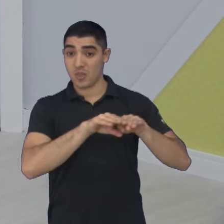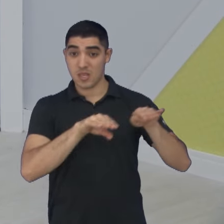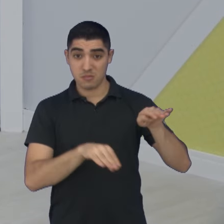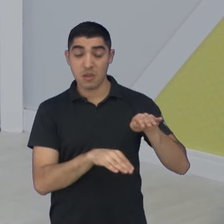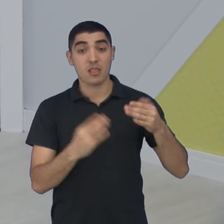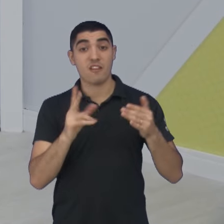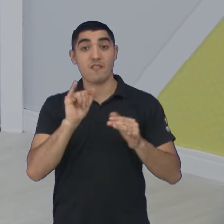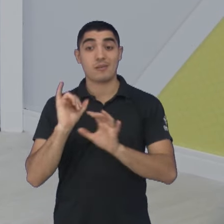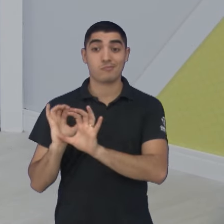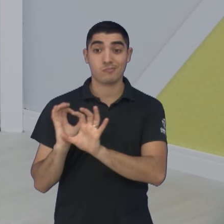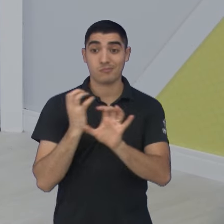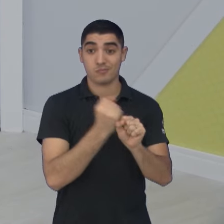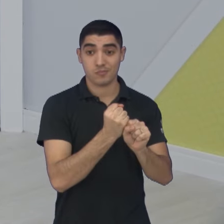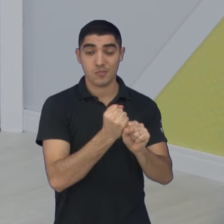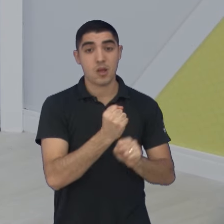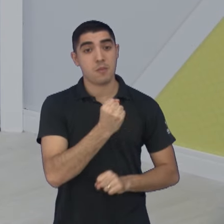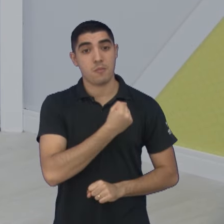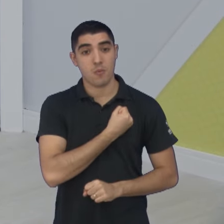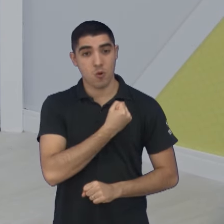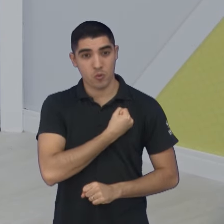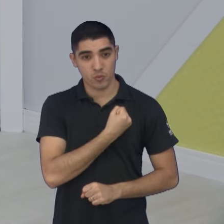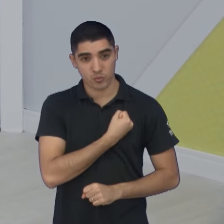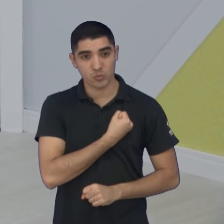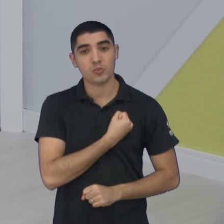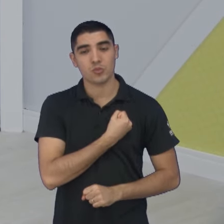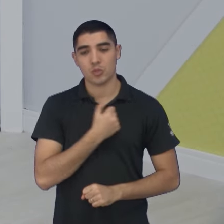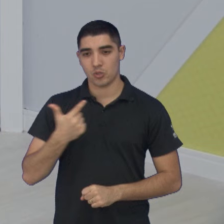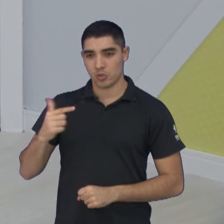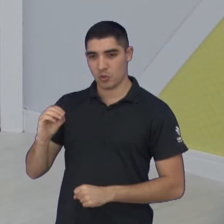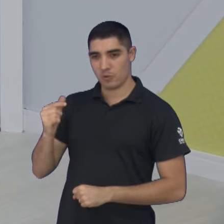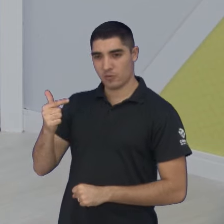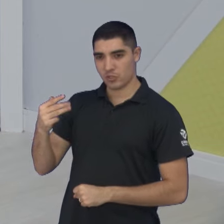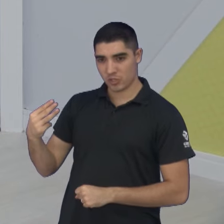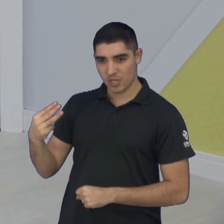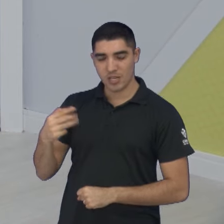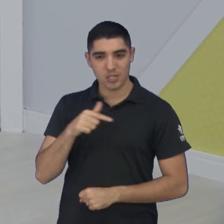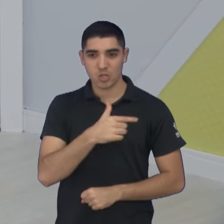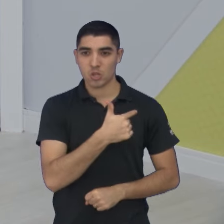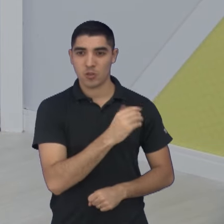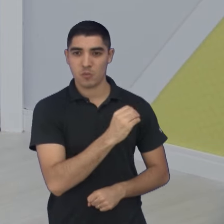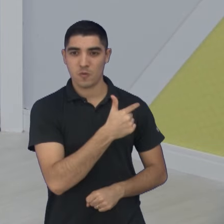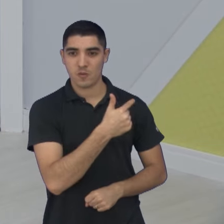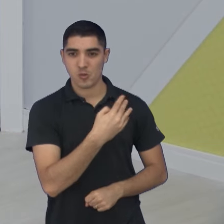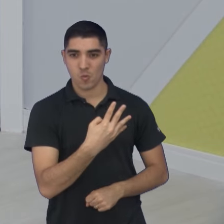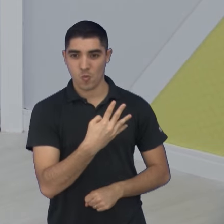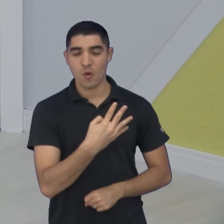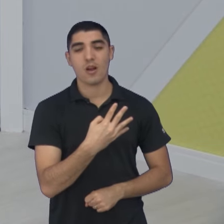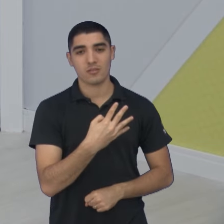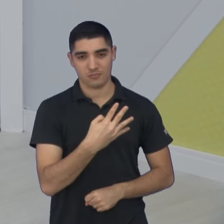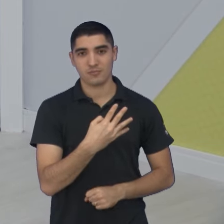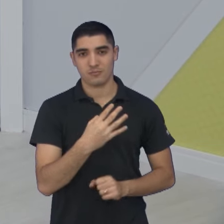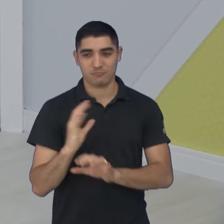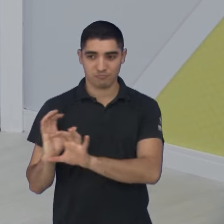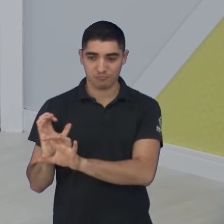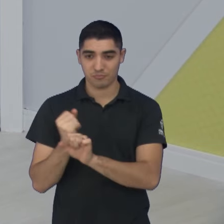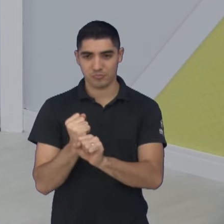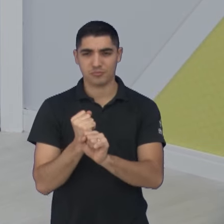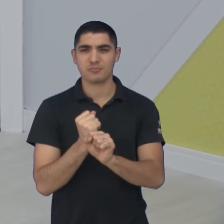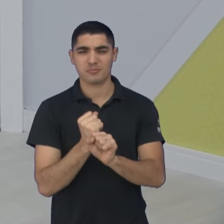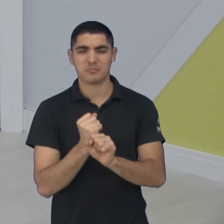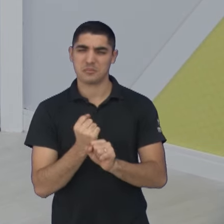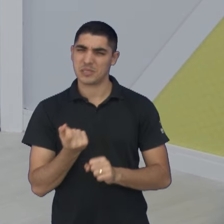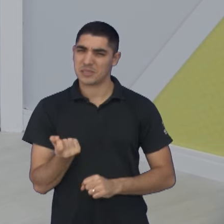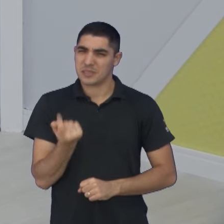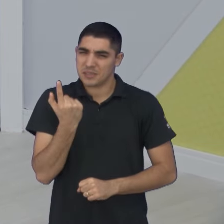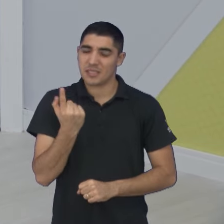somatória das duas classificações, 2023 e 2024. E aí vai ver os rebaixados. É meio esdrúxulo